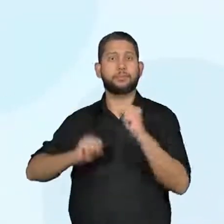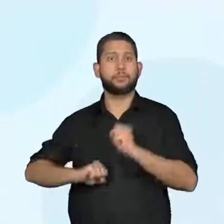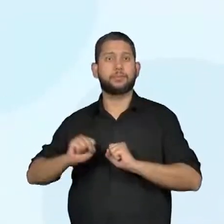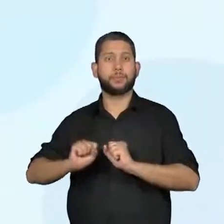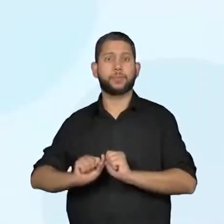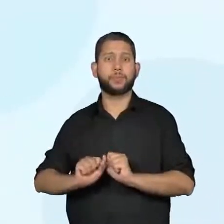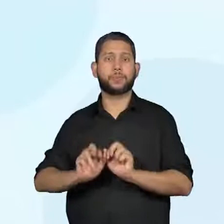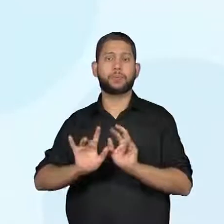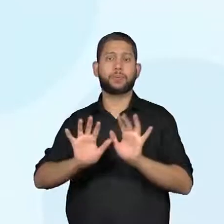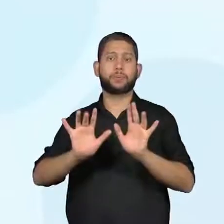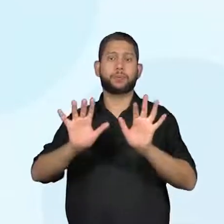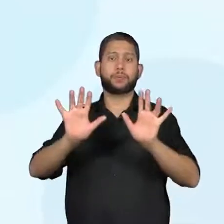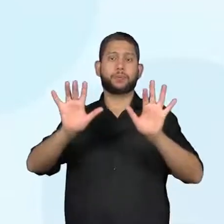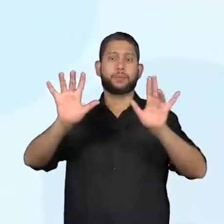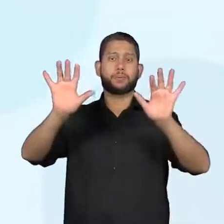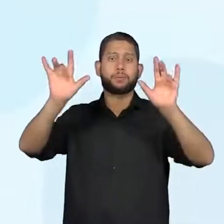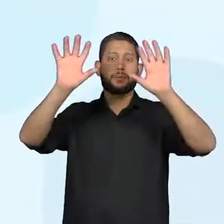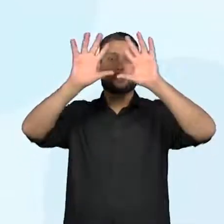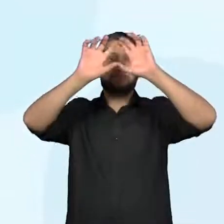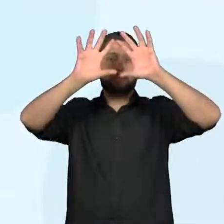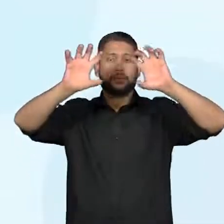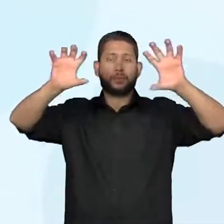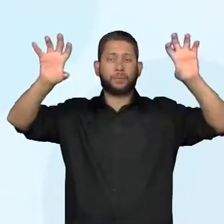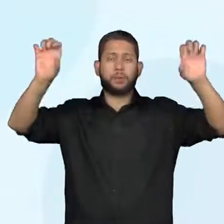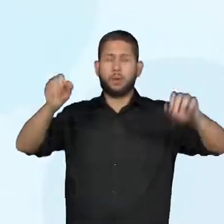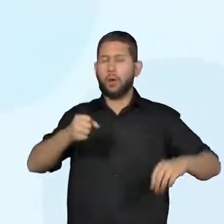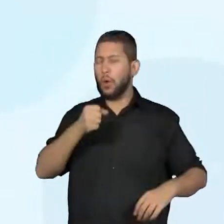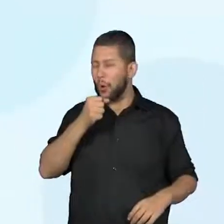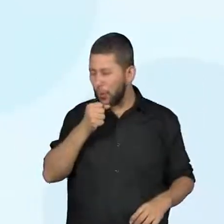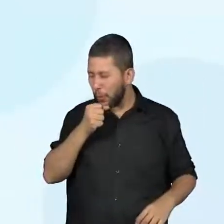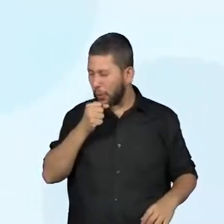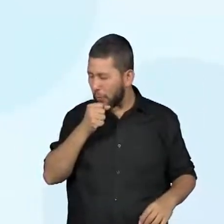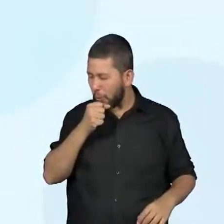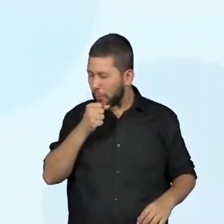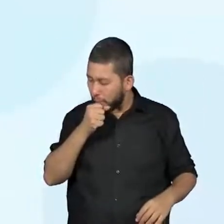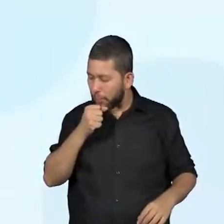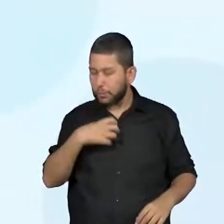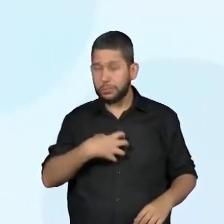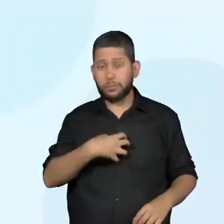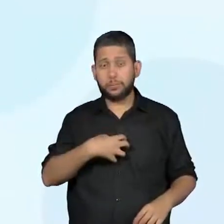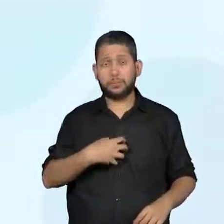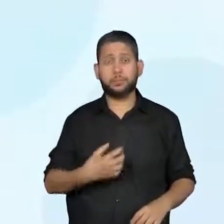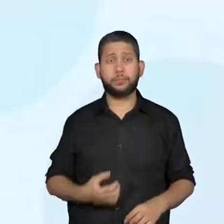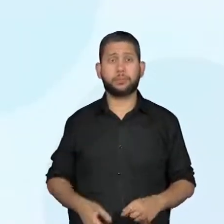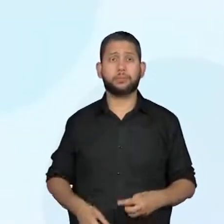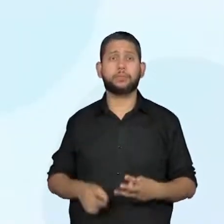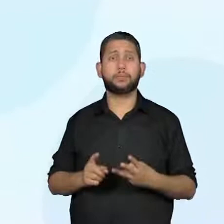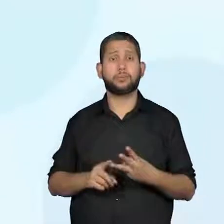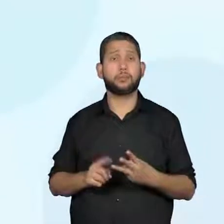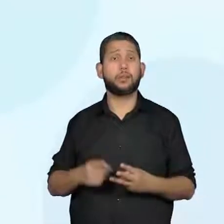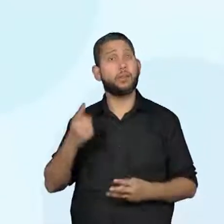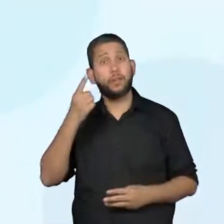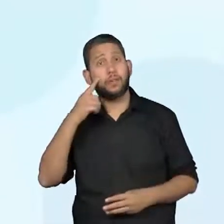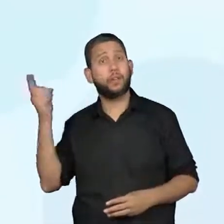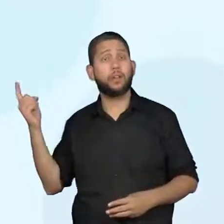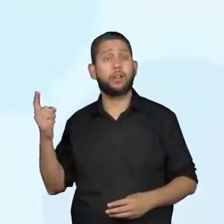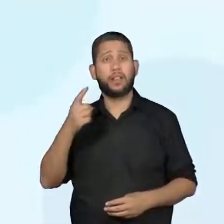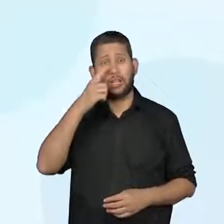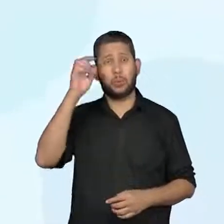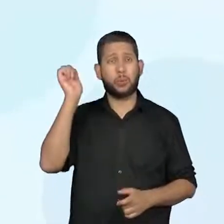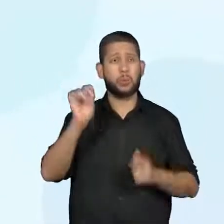podemos pensar também nos poluentes que saem aí das chaminés, das fábricas, não é? Várias imagens aqui para